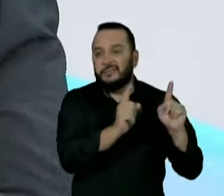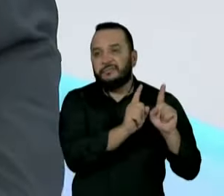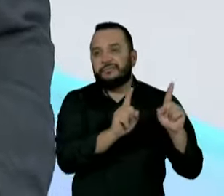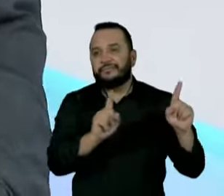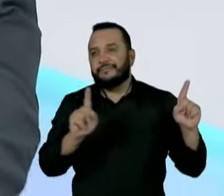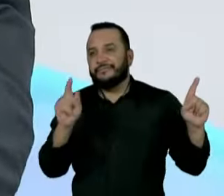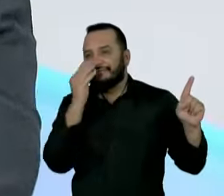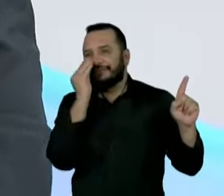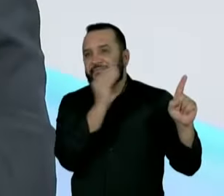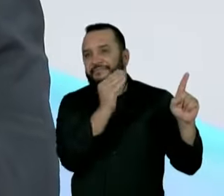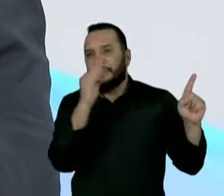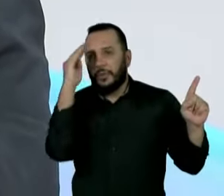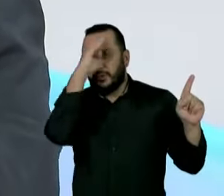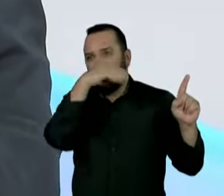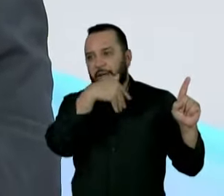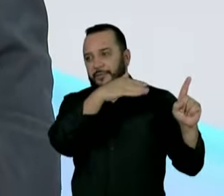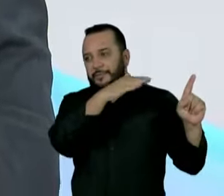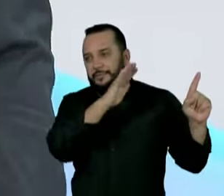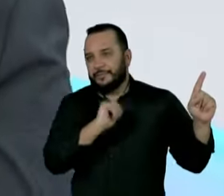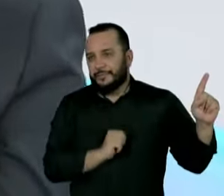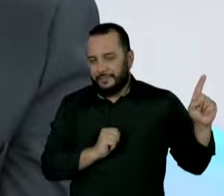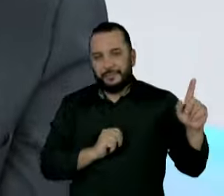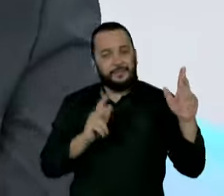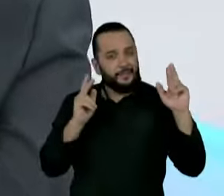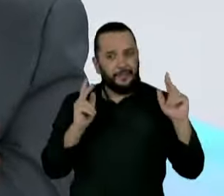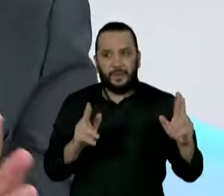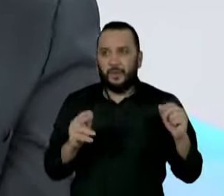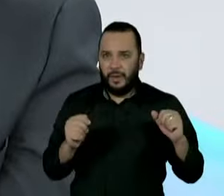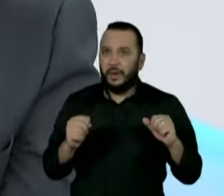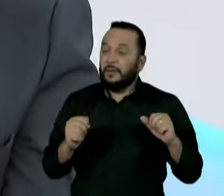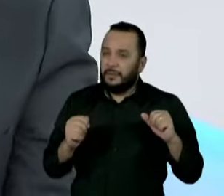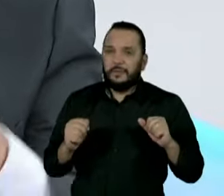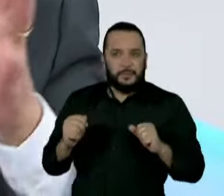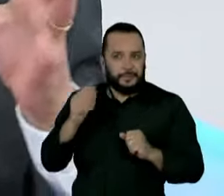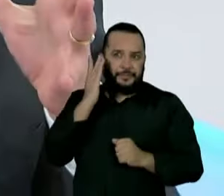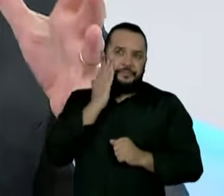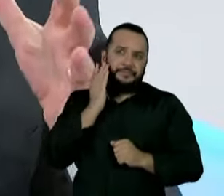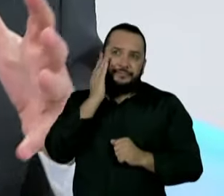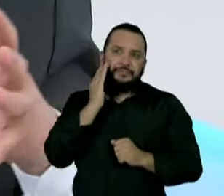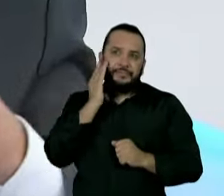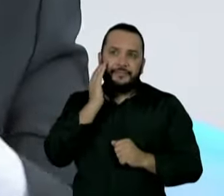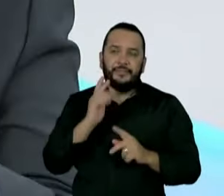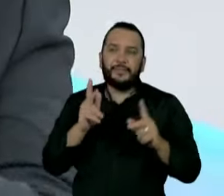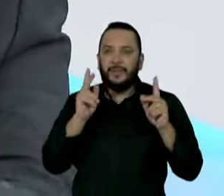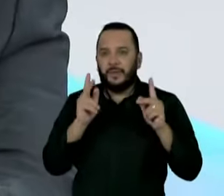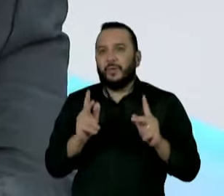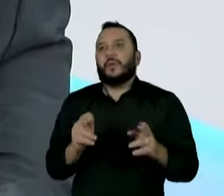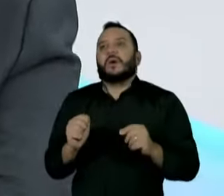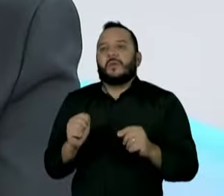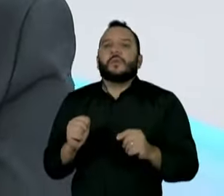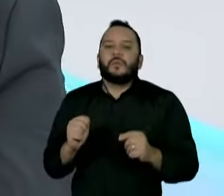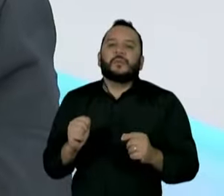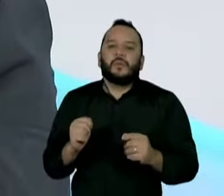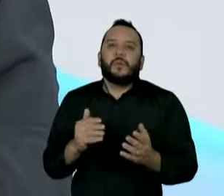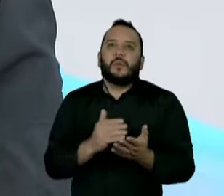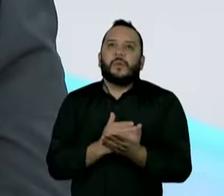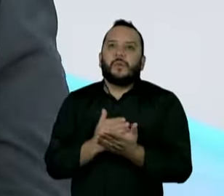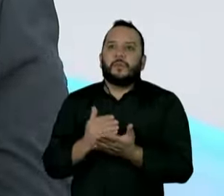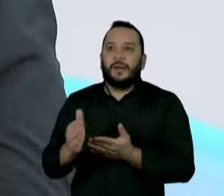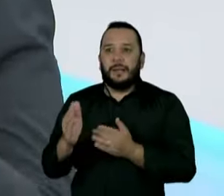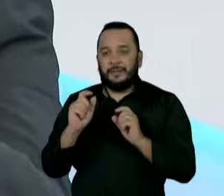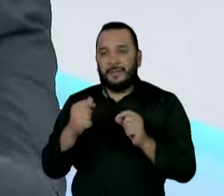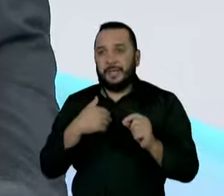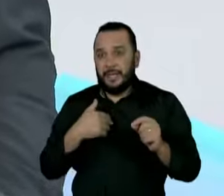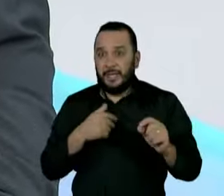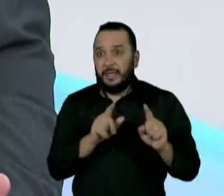Quer ele está preparando essa história para o segundo turno, de vez em quando ele titubeia um pouquinho, mas ele vai cada vez mais radicalizando nesse ponto aí de ficar